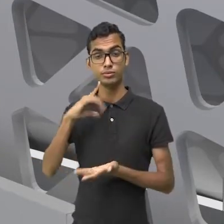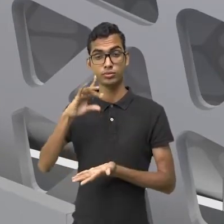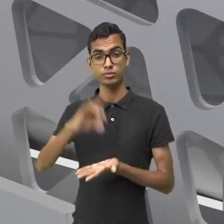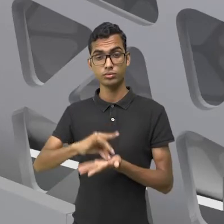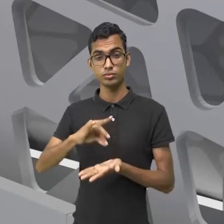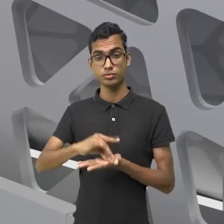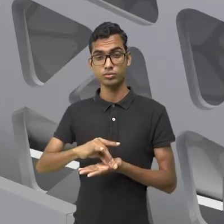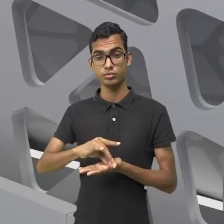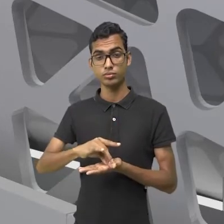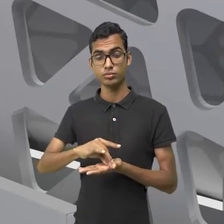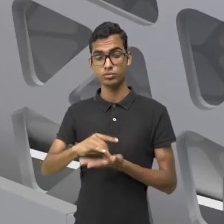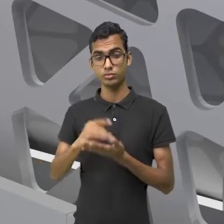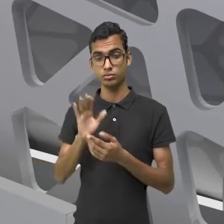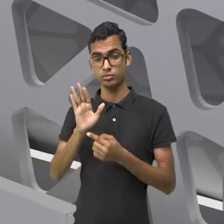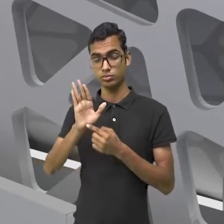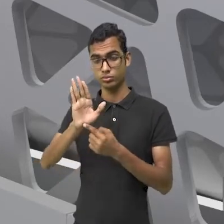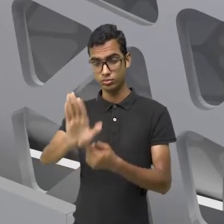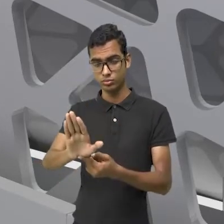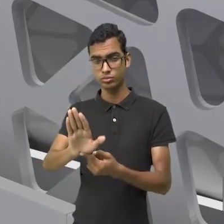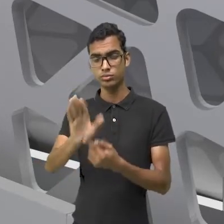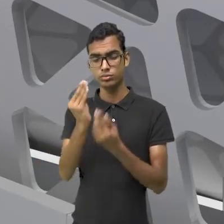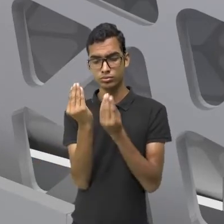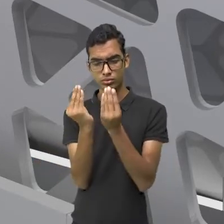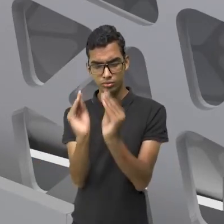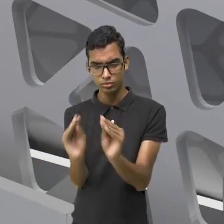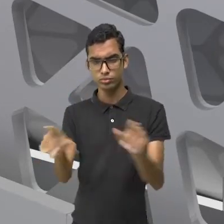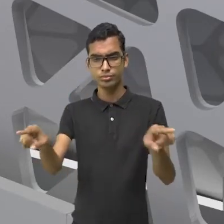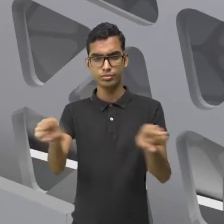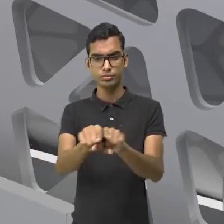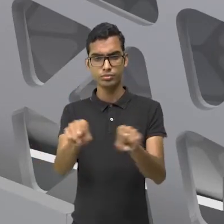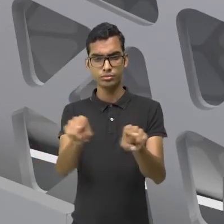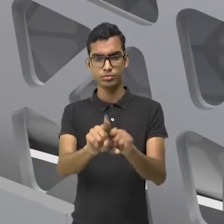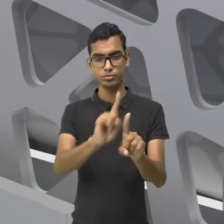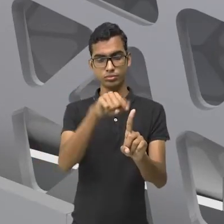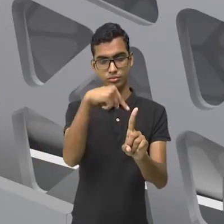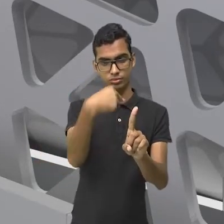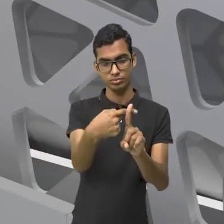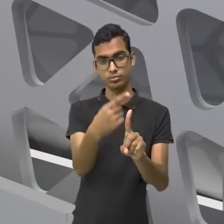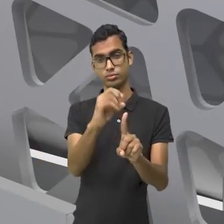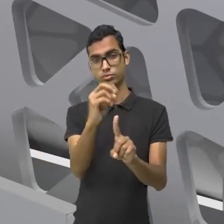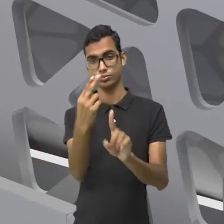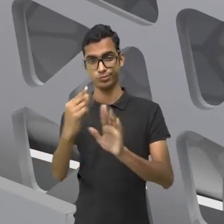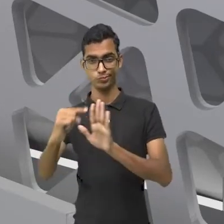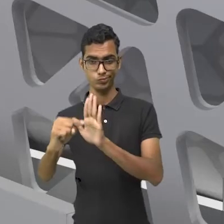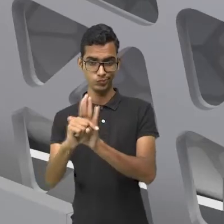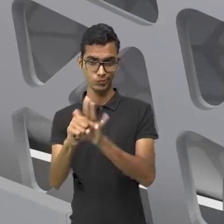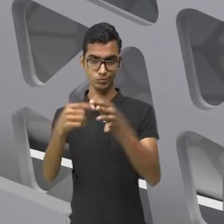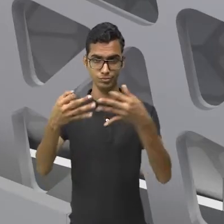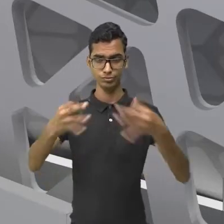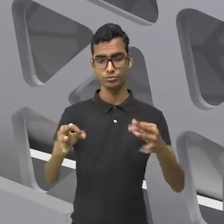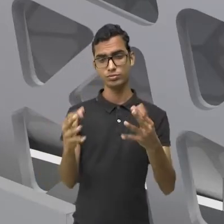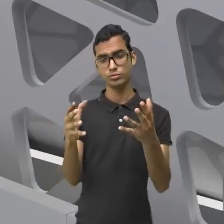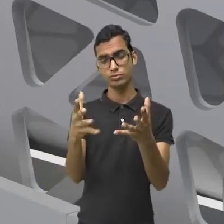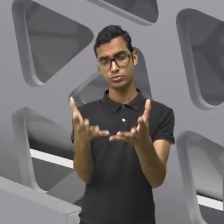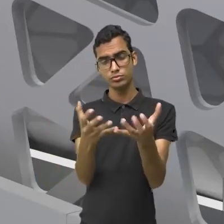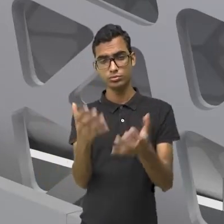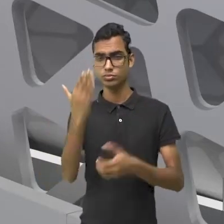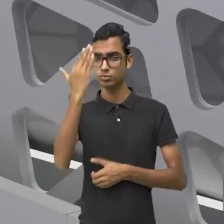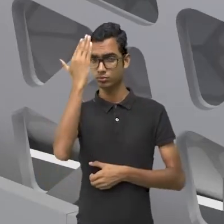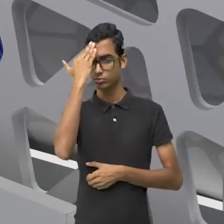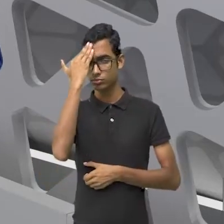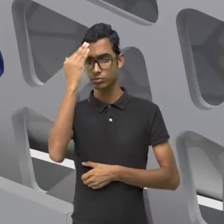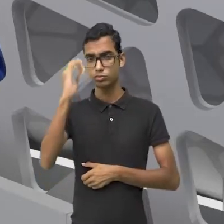ser dada também com o sinal, certo? Se eu estou querendo saber a